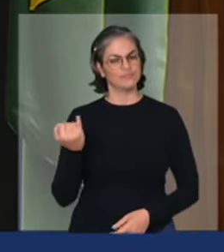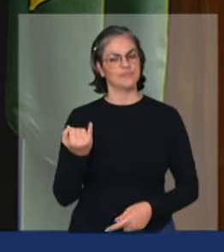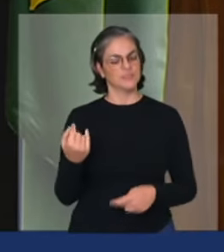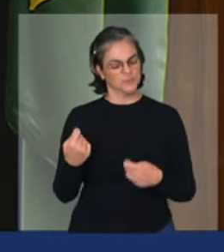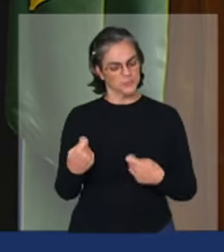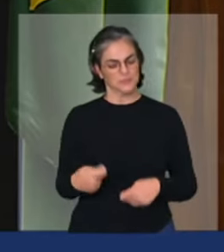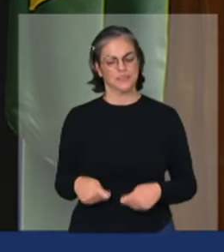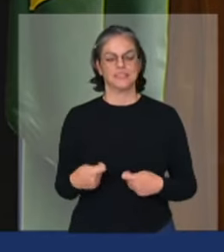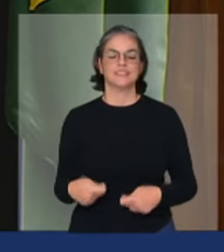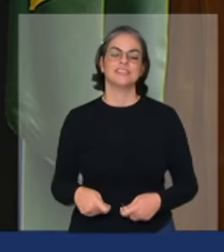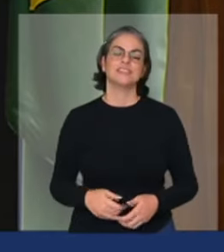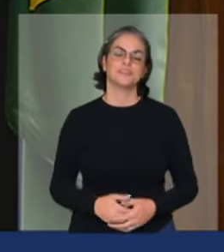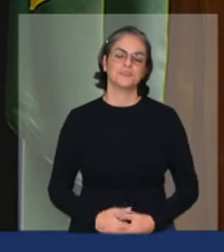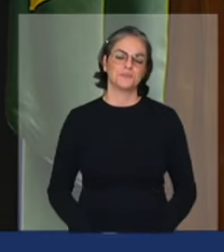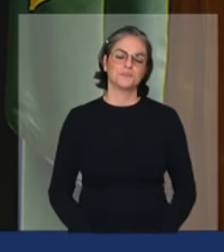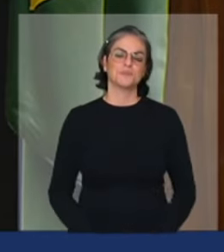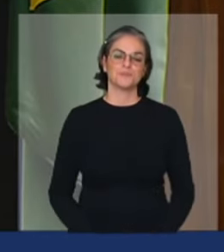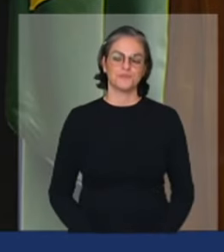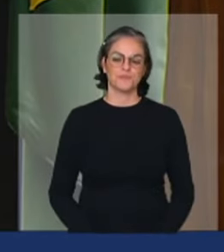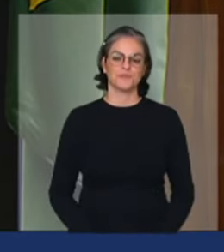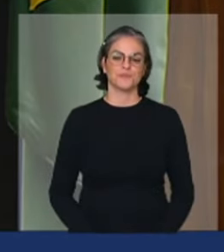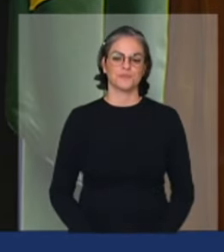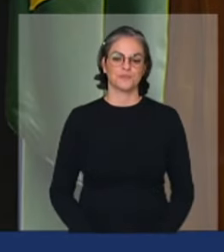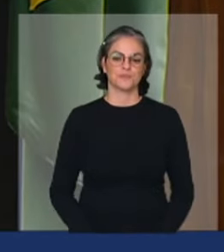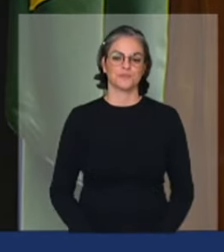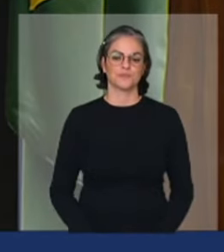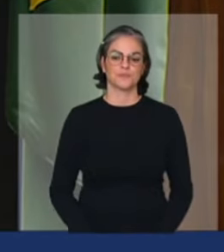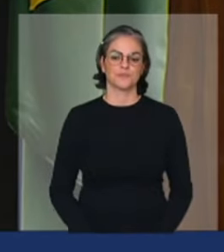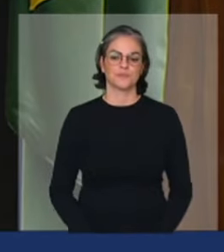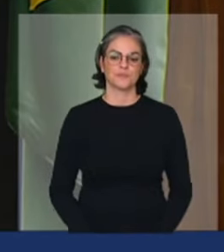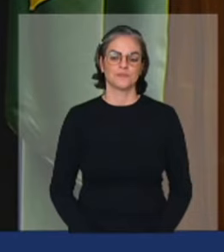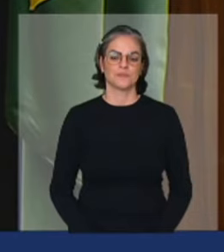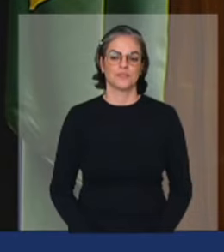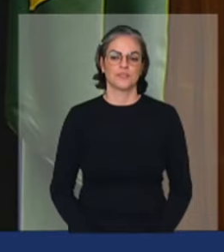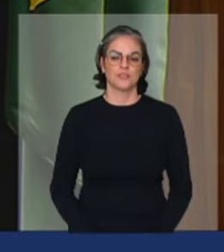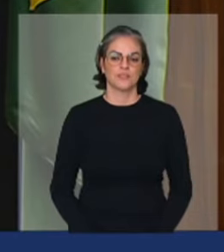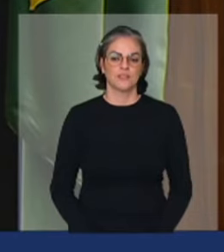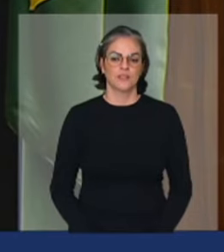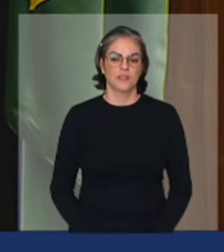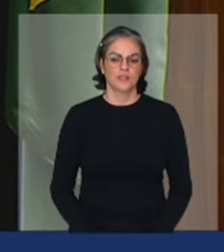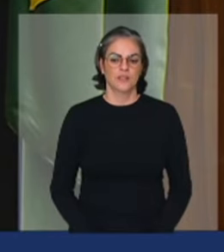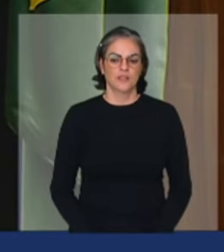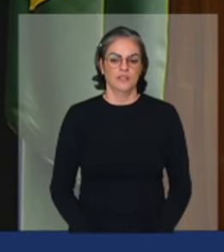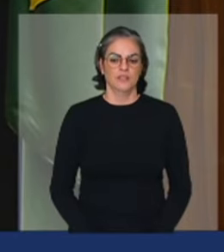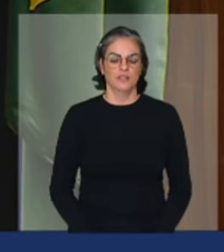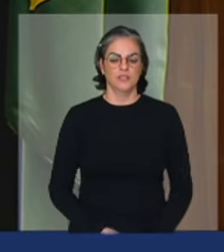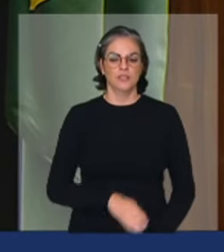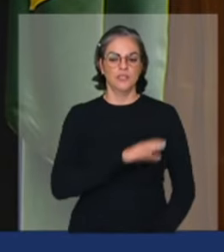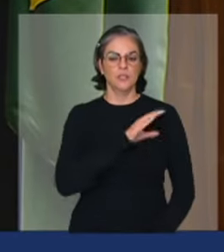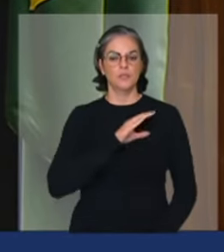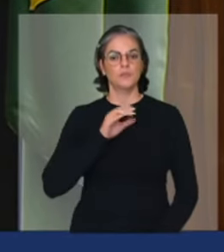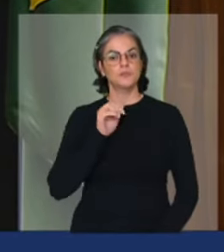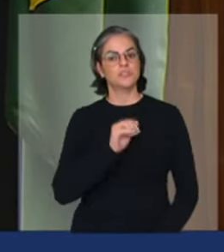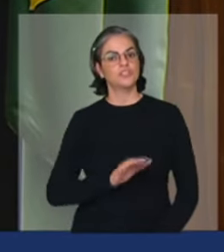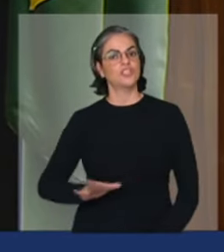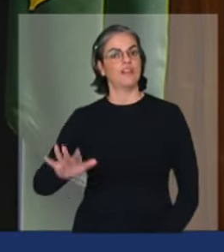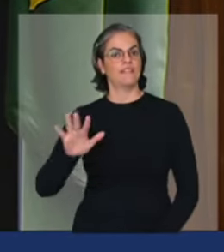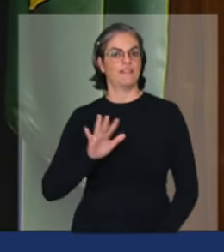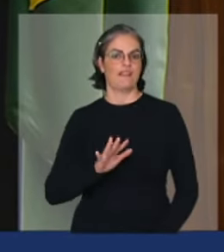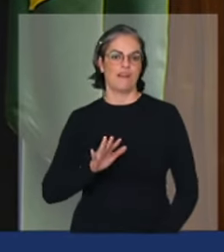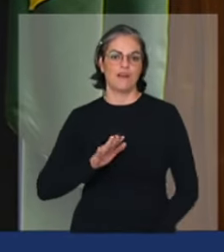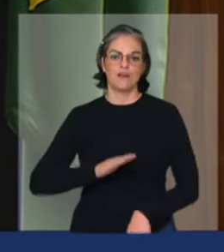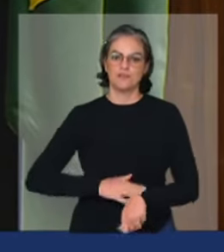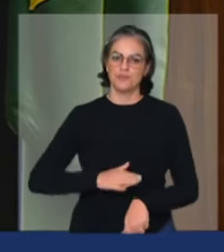que transforma em comissão geral a sessão da câmara dos deputados para debater os